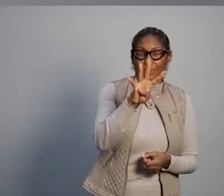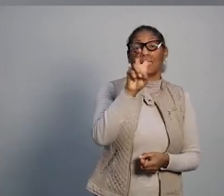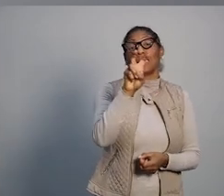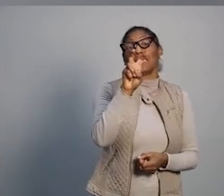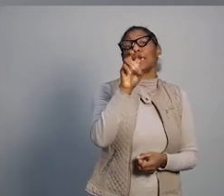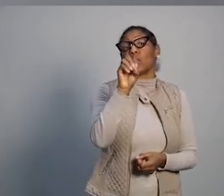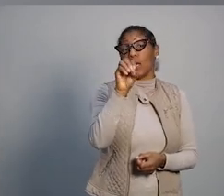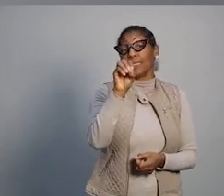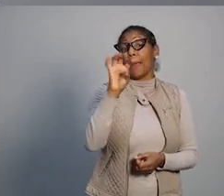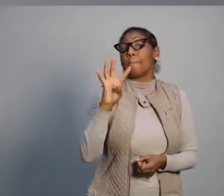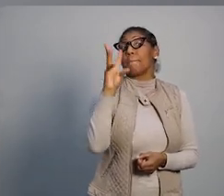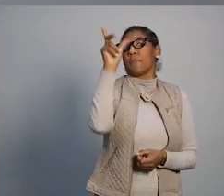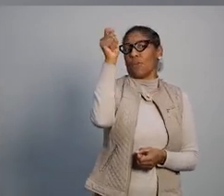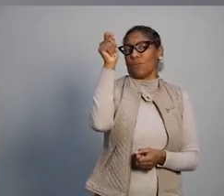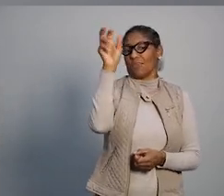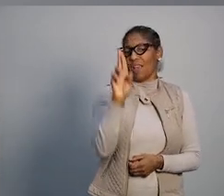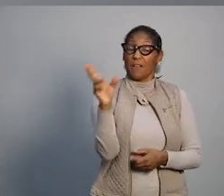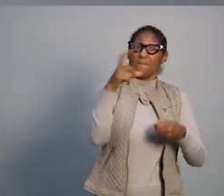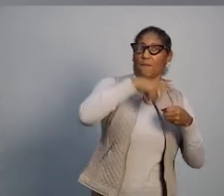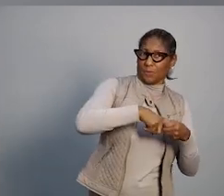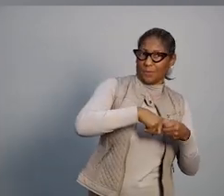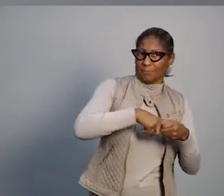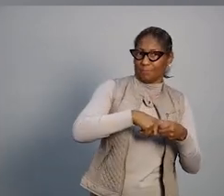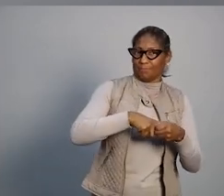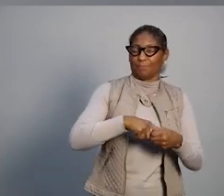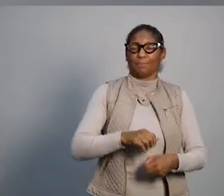R$ 450 milhões.